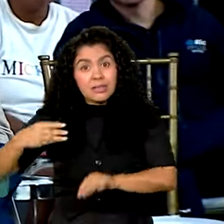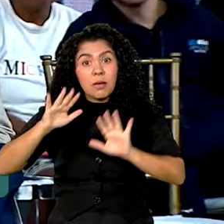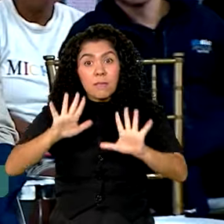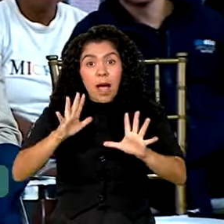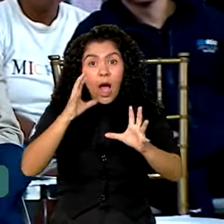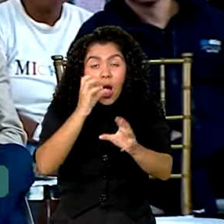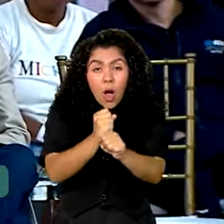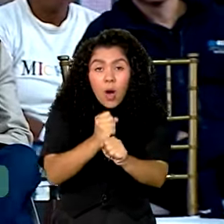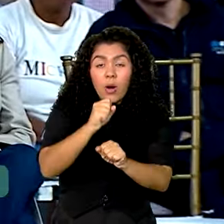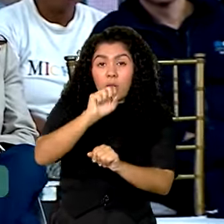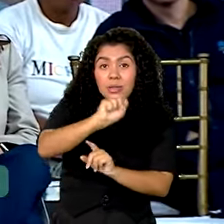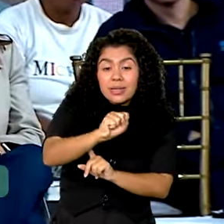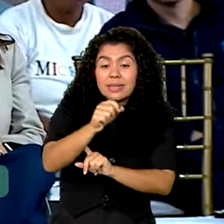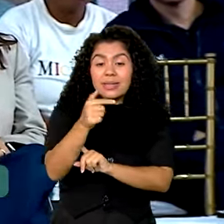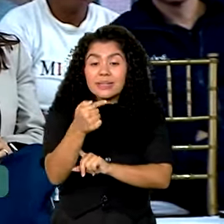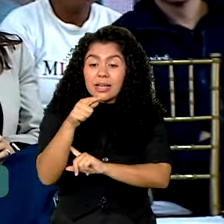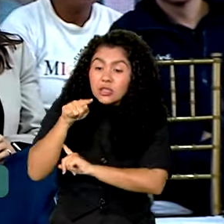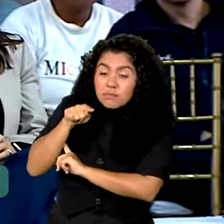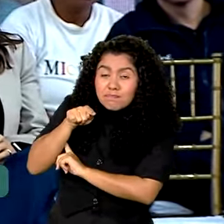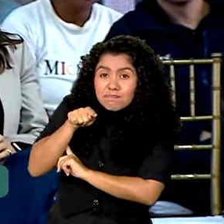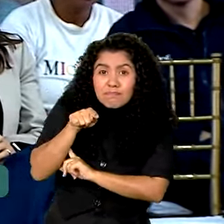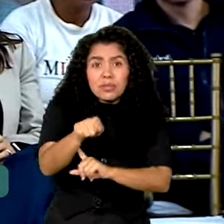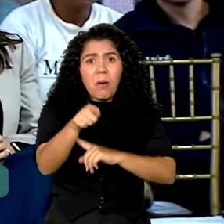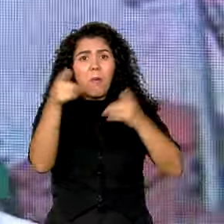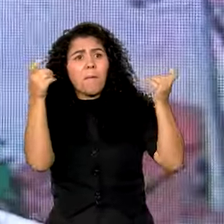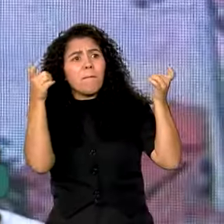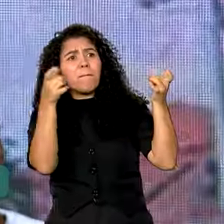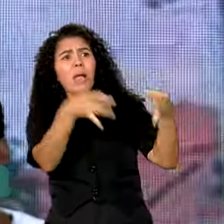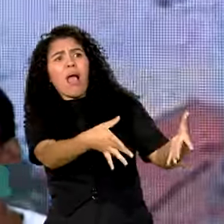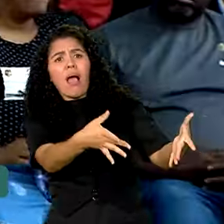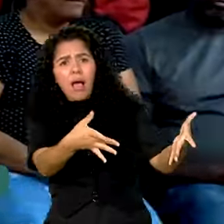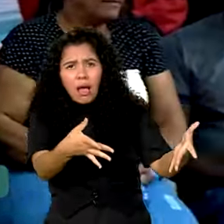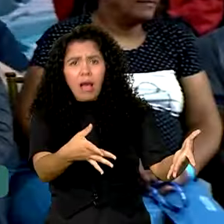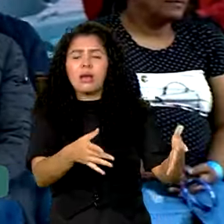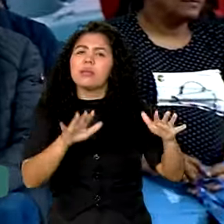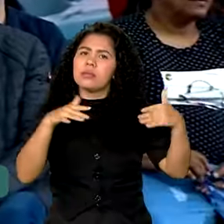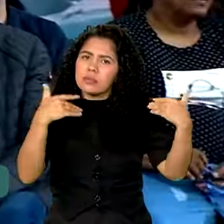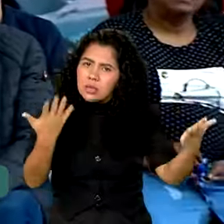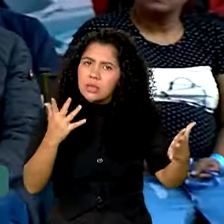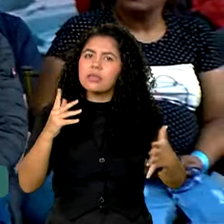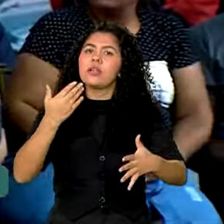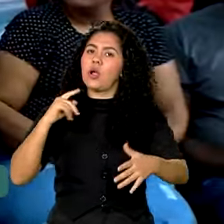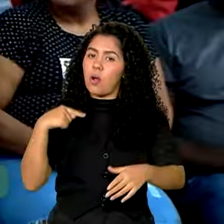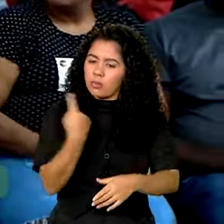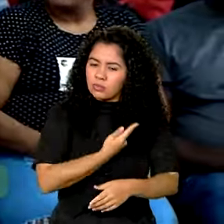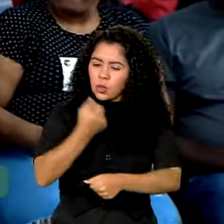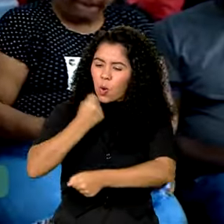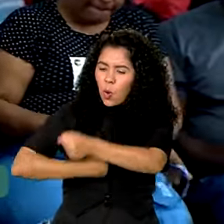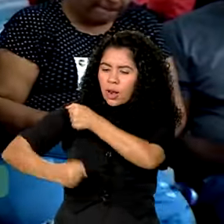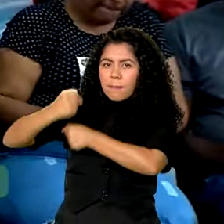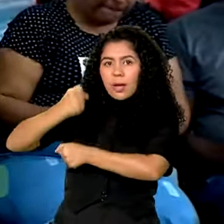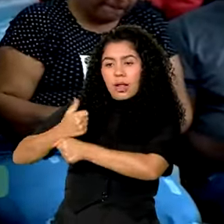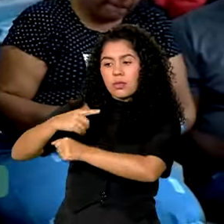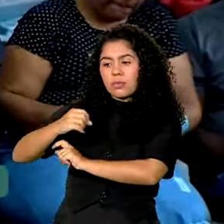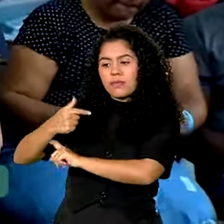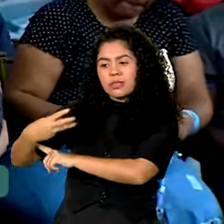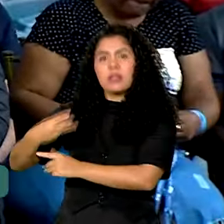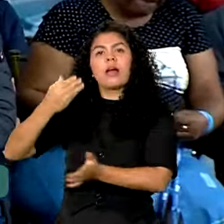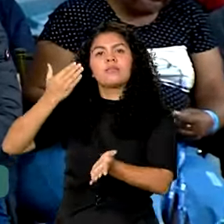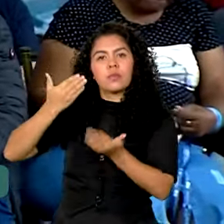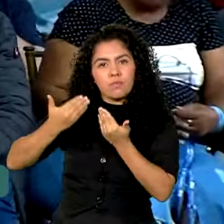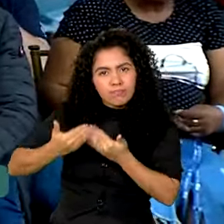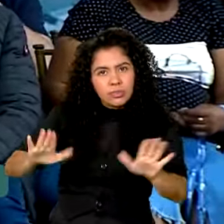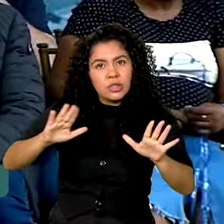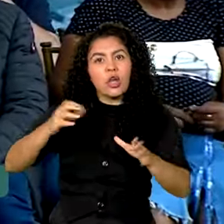mil casas totalmente abandonadas. Então, nós começamos no ano passado a retomar todas as